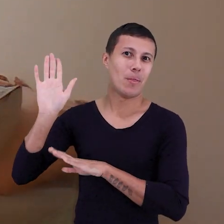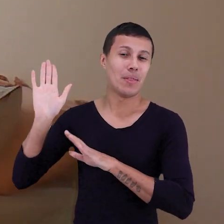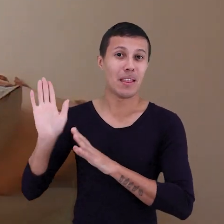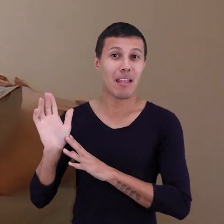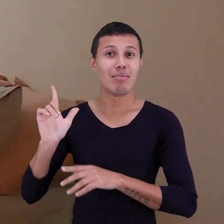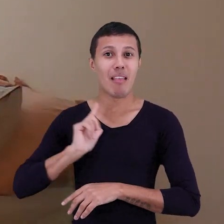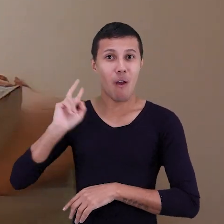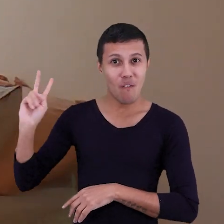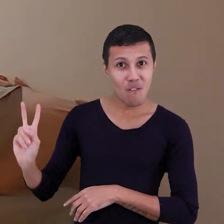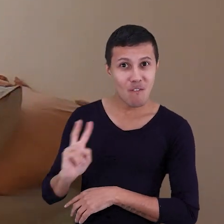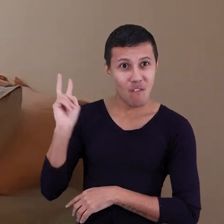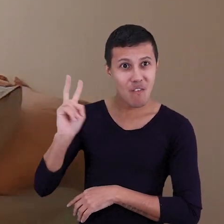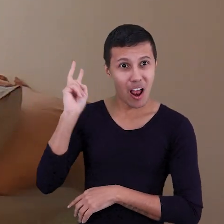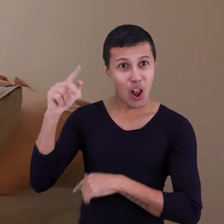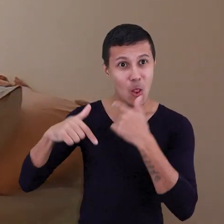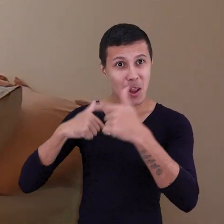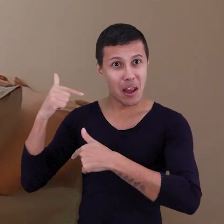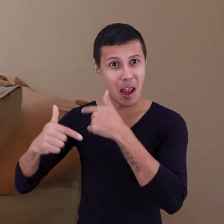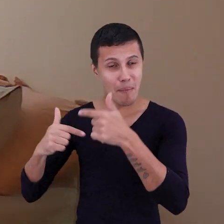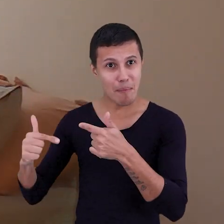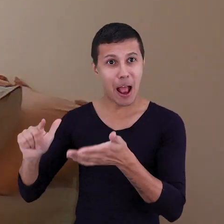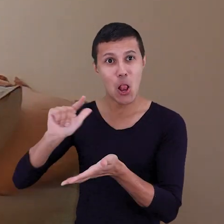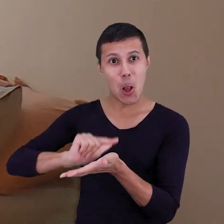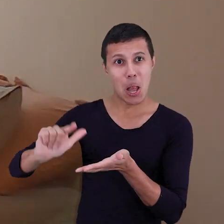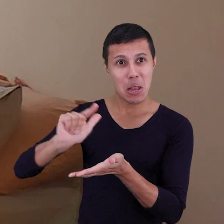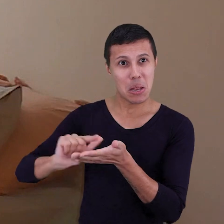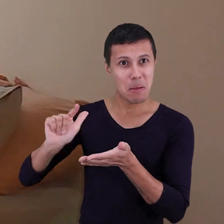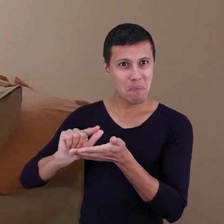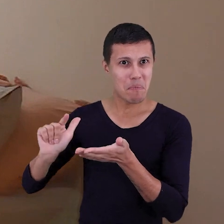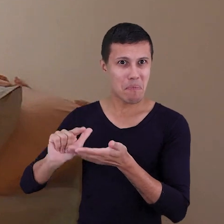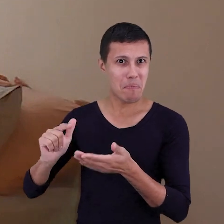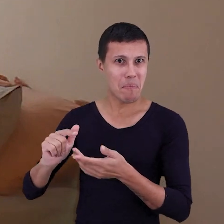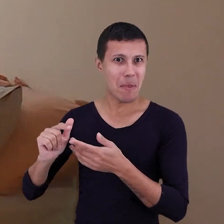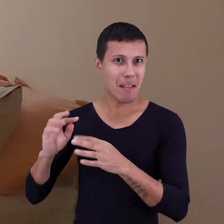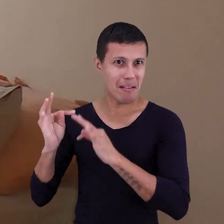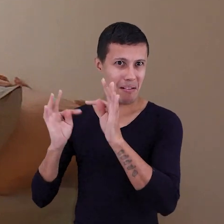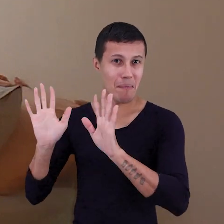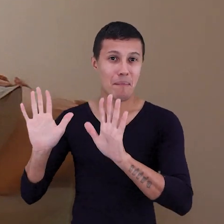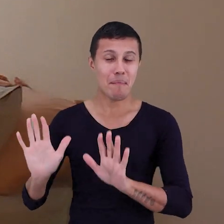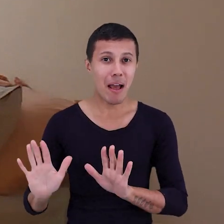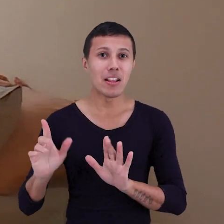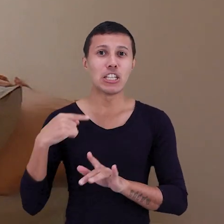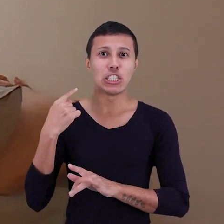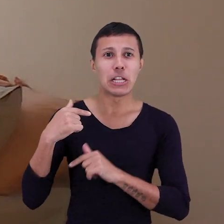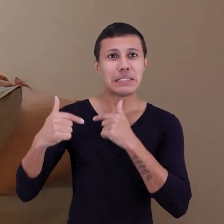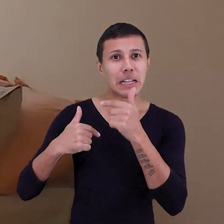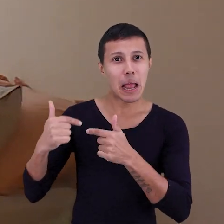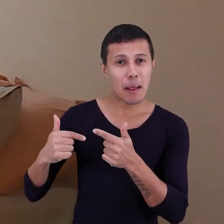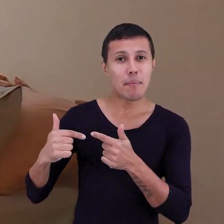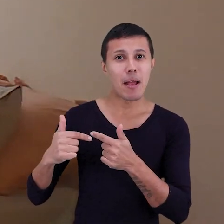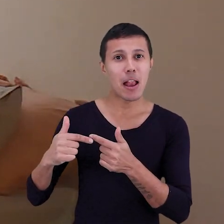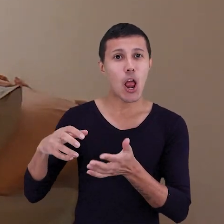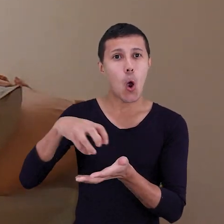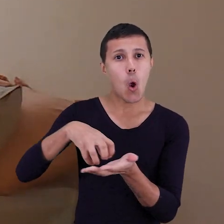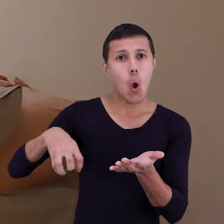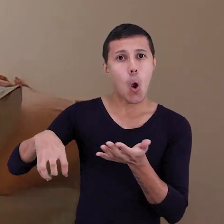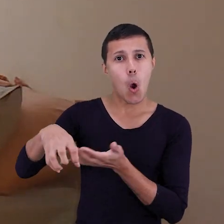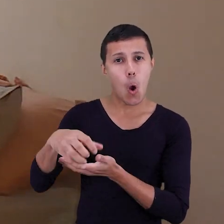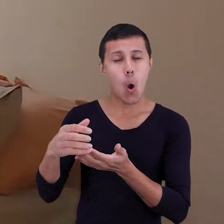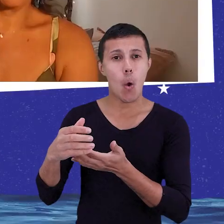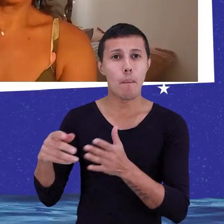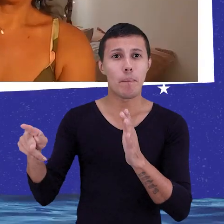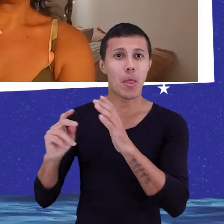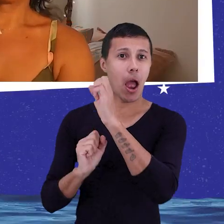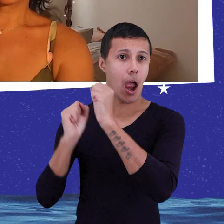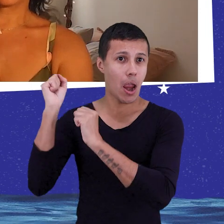valoram mais o nosso trabalho. Embora, na verdade, a gente só trabalhe no mercado corporativo, neste